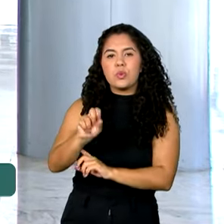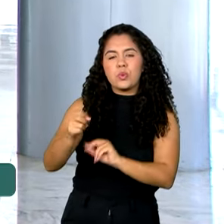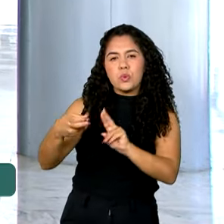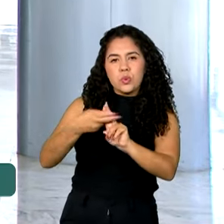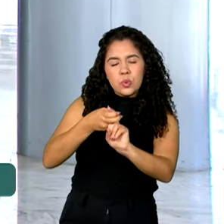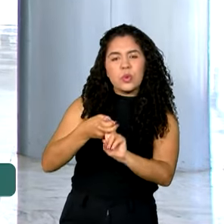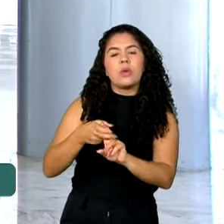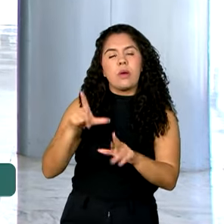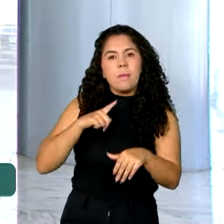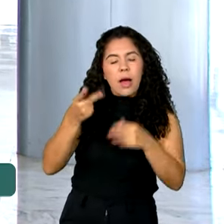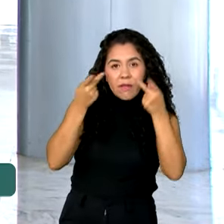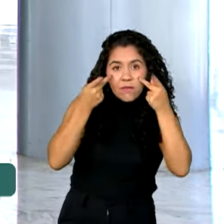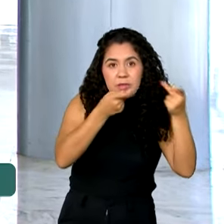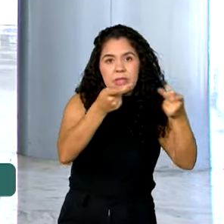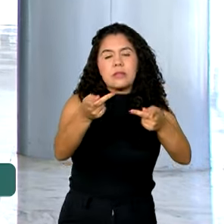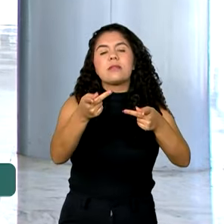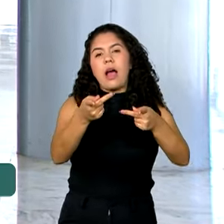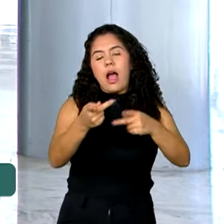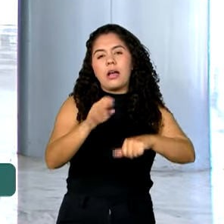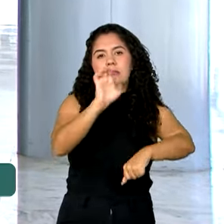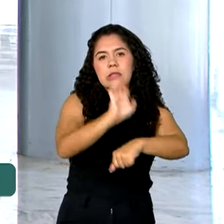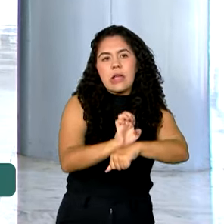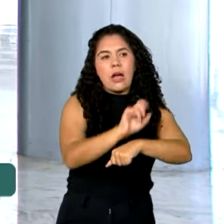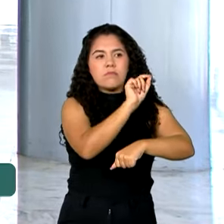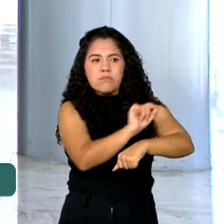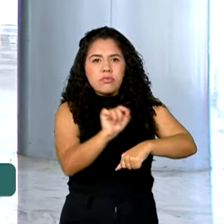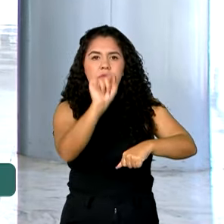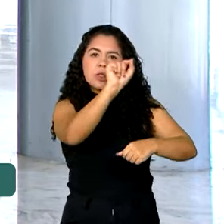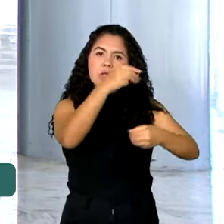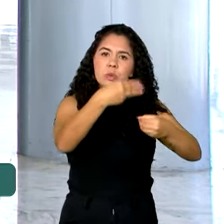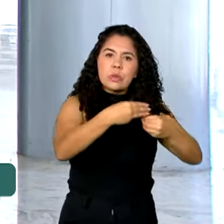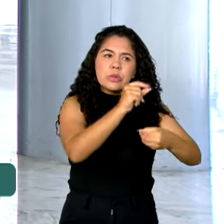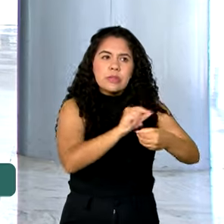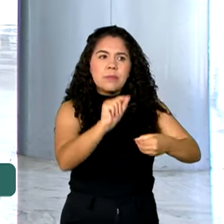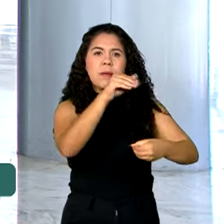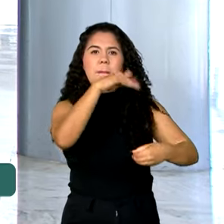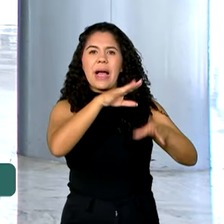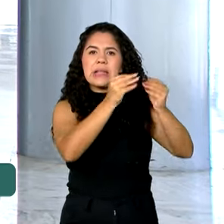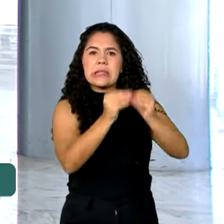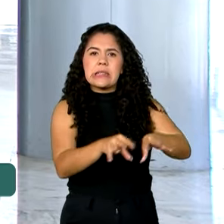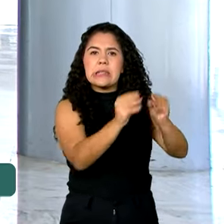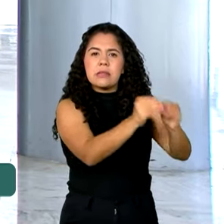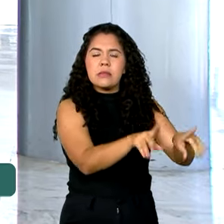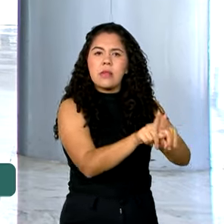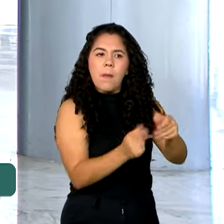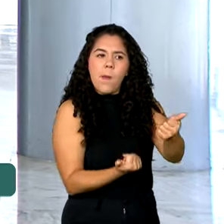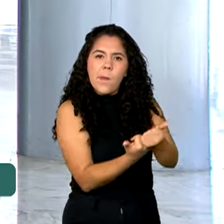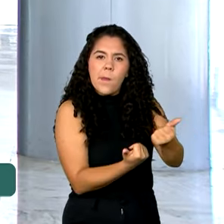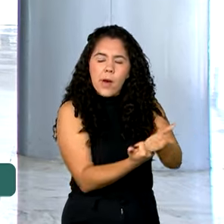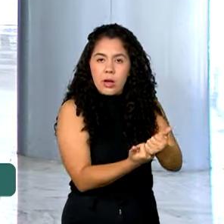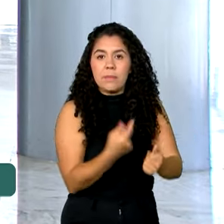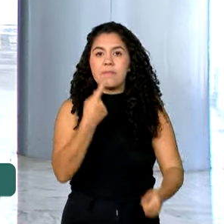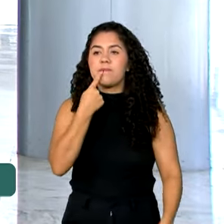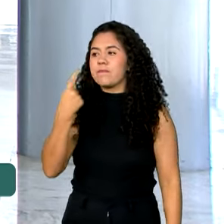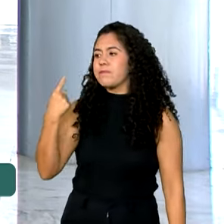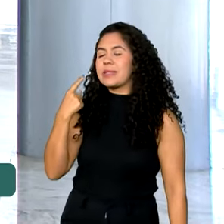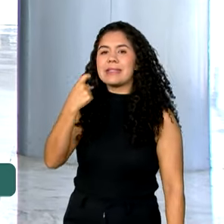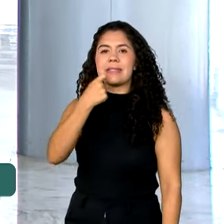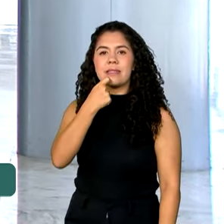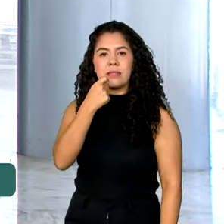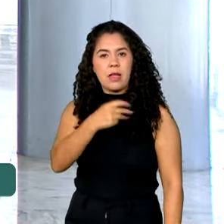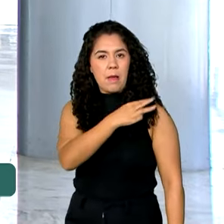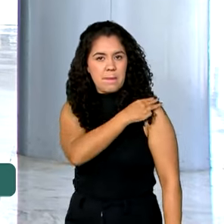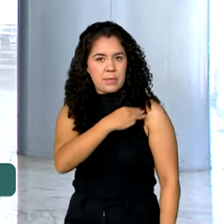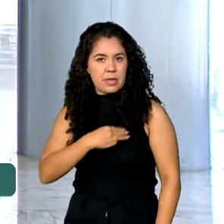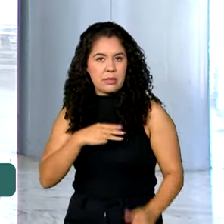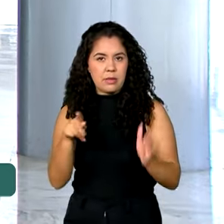estados e municípios mais afetados para avaliar a situação e apoiar gestores locais. Na última sexta-feira, a ministra